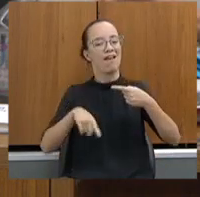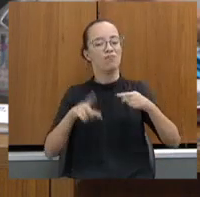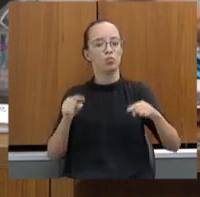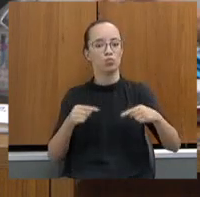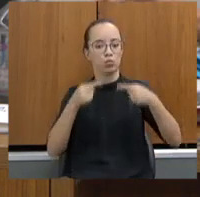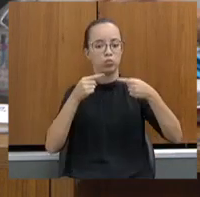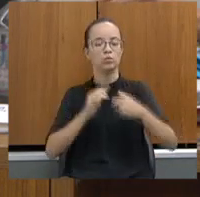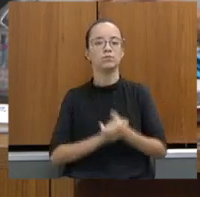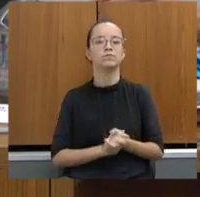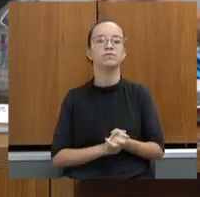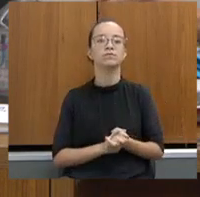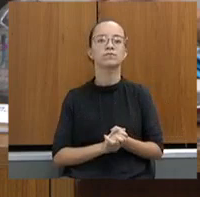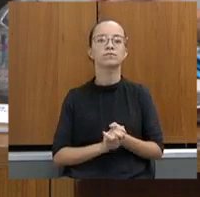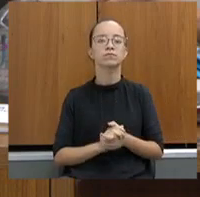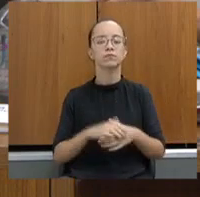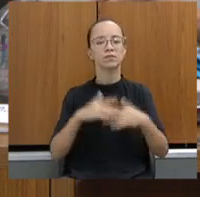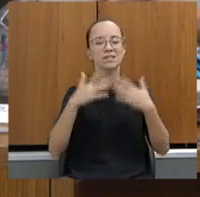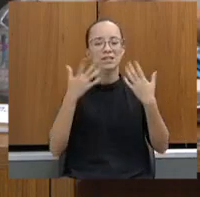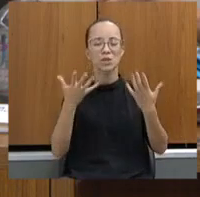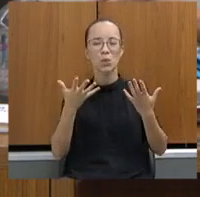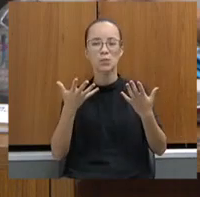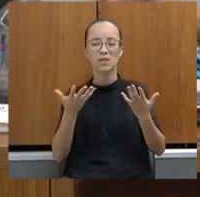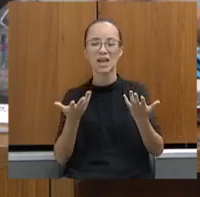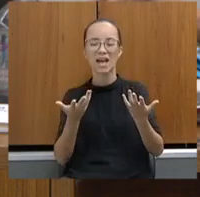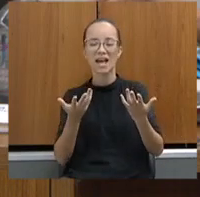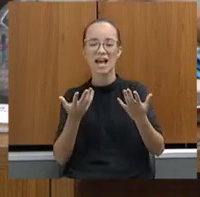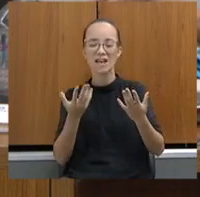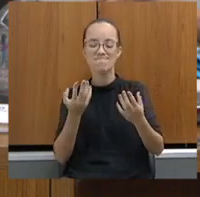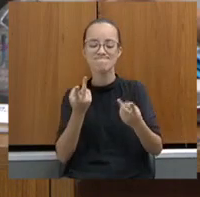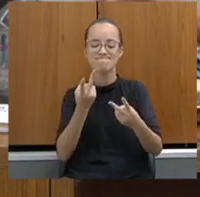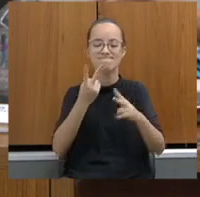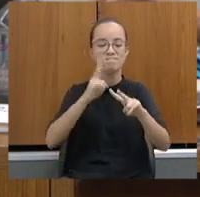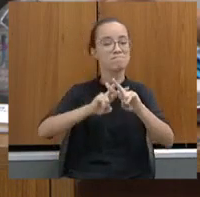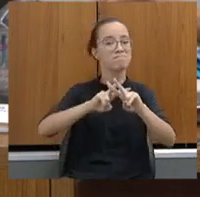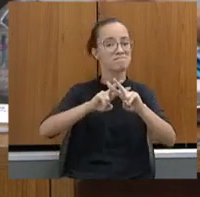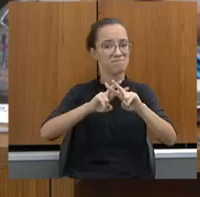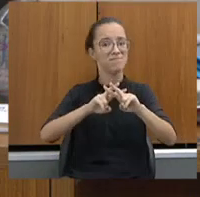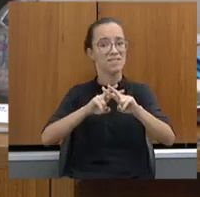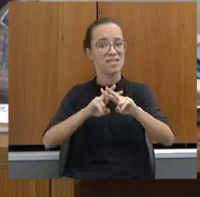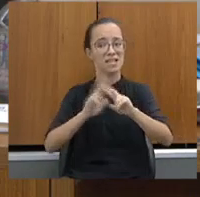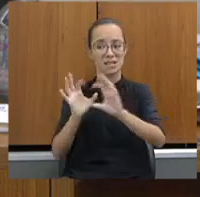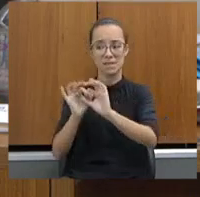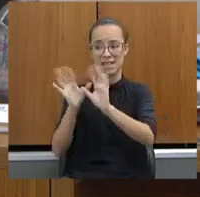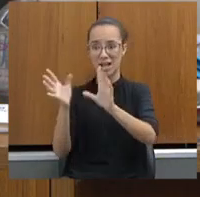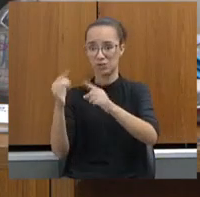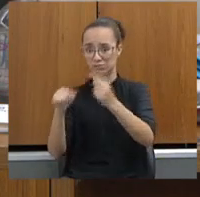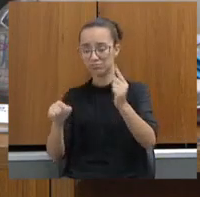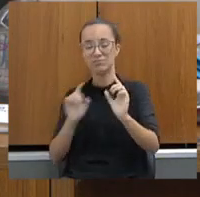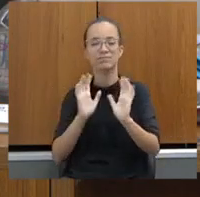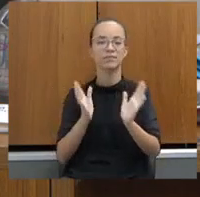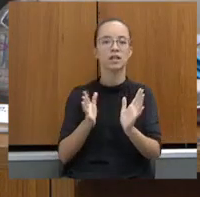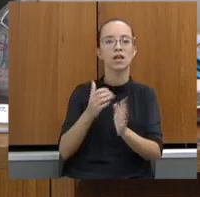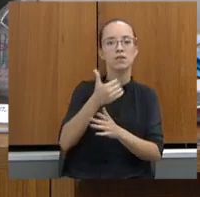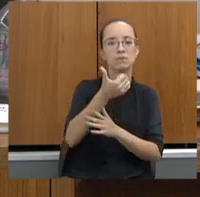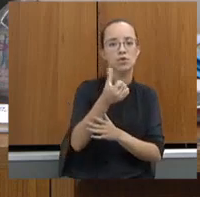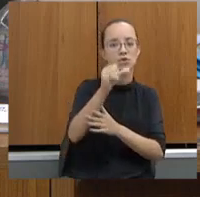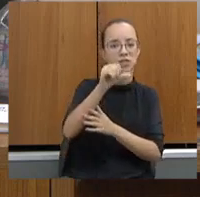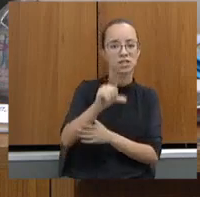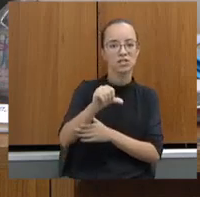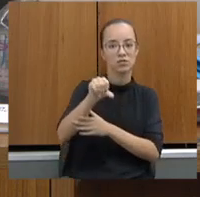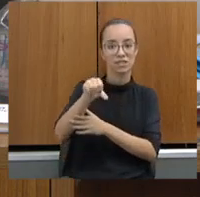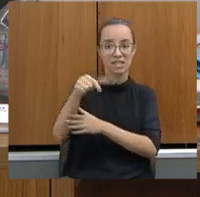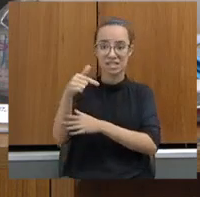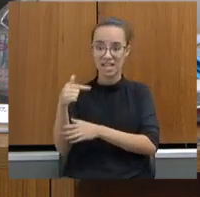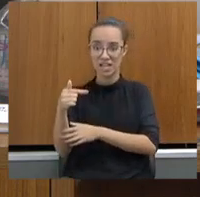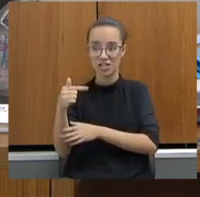A questão da privação de liberdade, ela trouxe para nós, imagine, em 1997, presidi uma